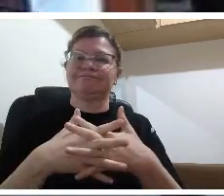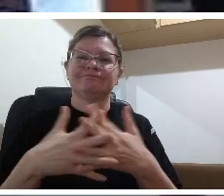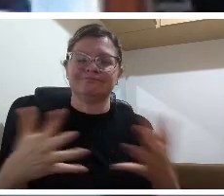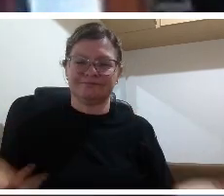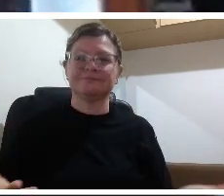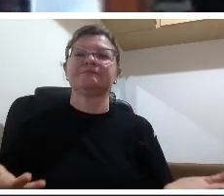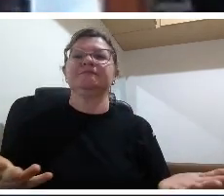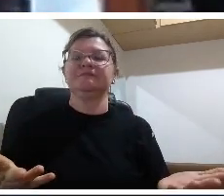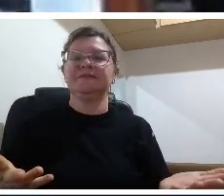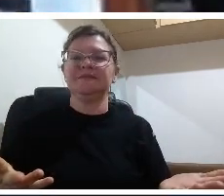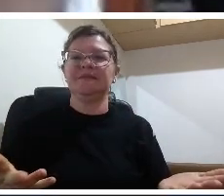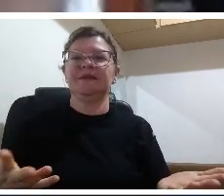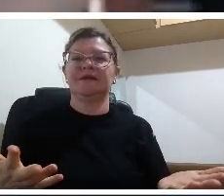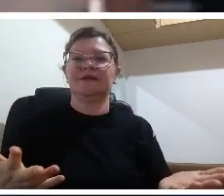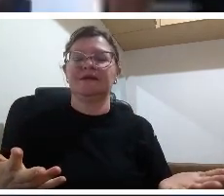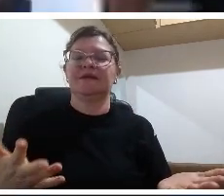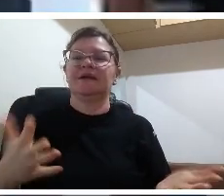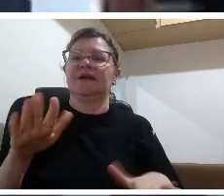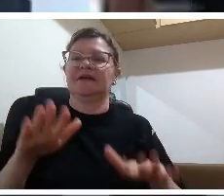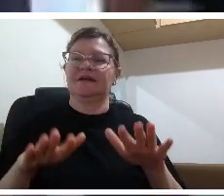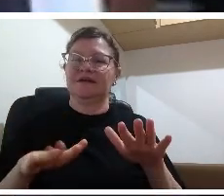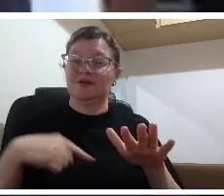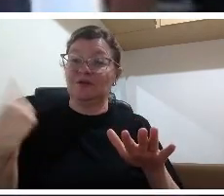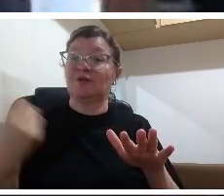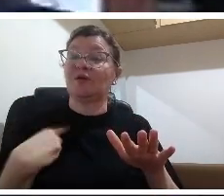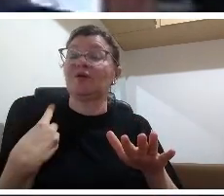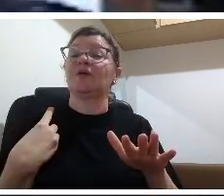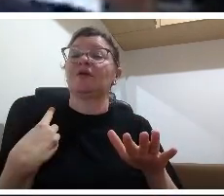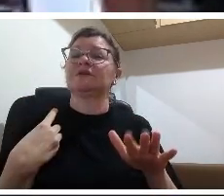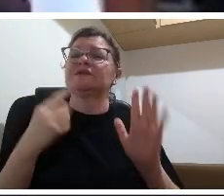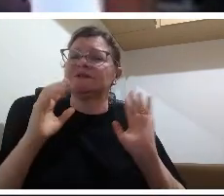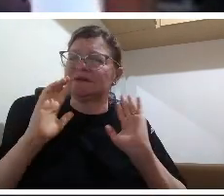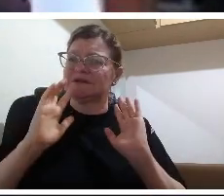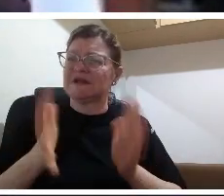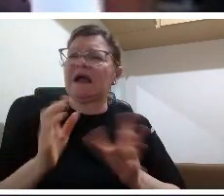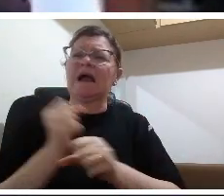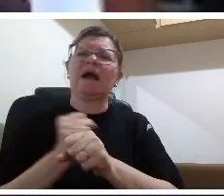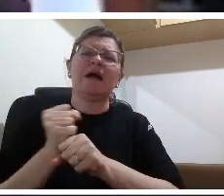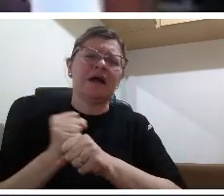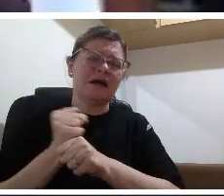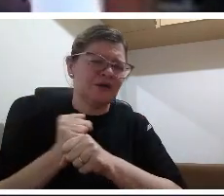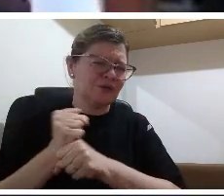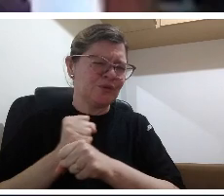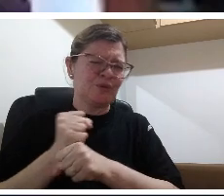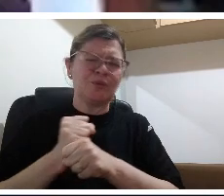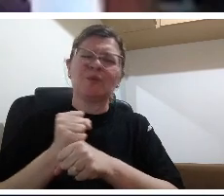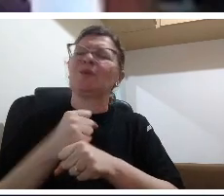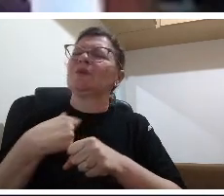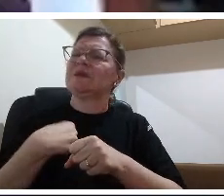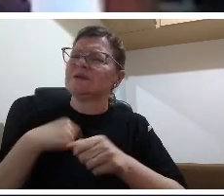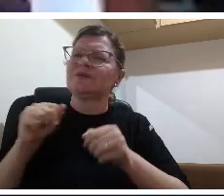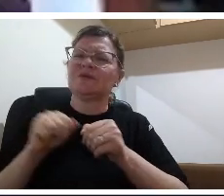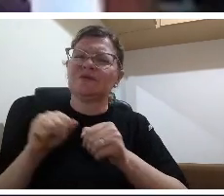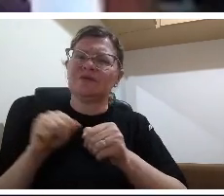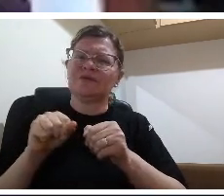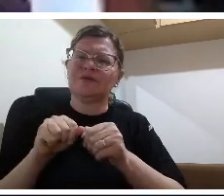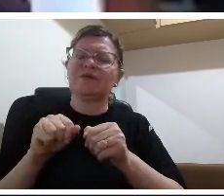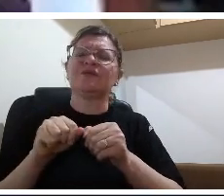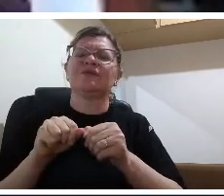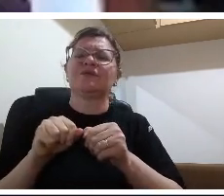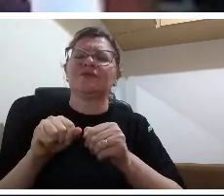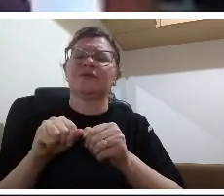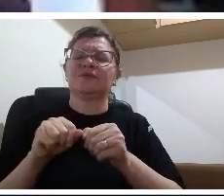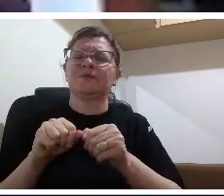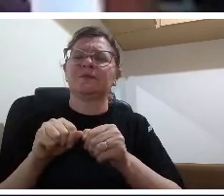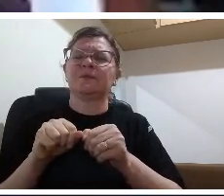rever o que eu fiz digo não faria mais mas agora não adianta já fiz já foi eu fazia provas mesmo não era avaliação não então